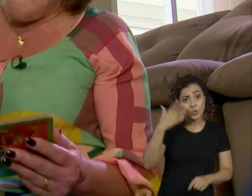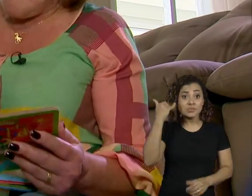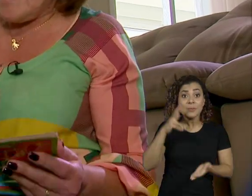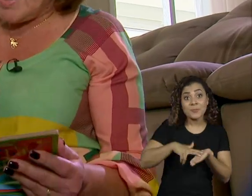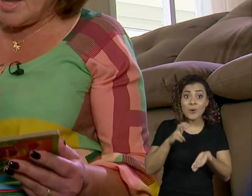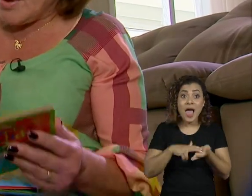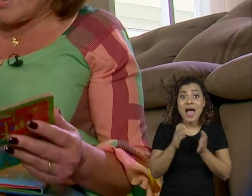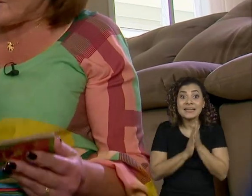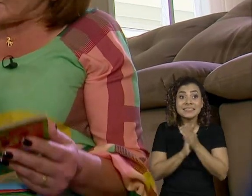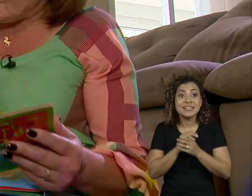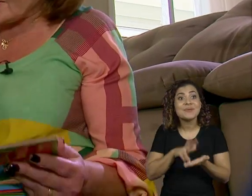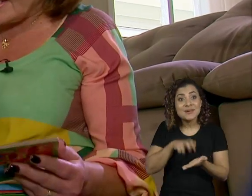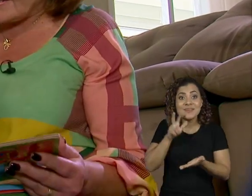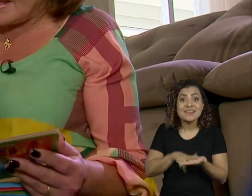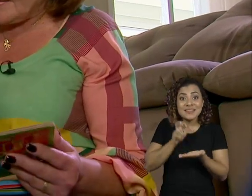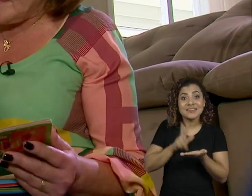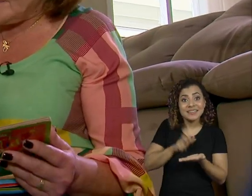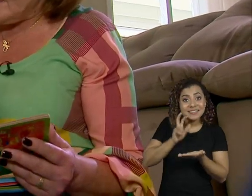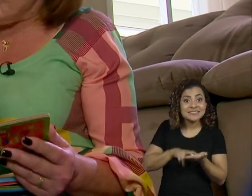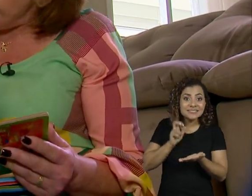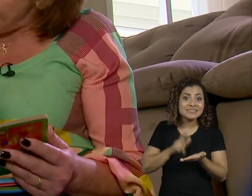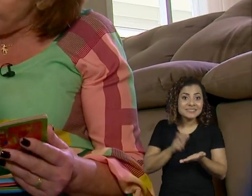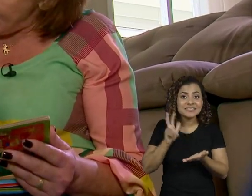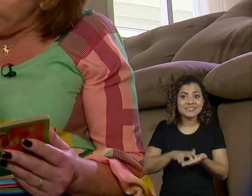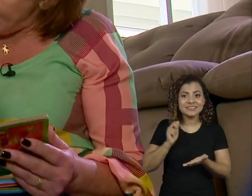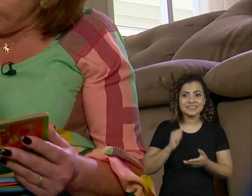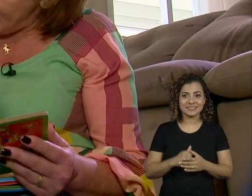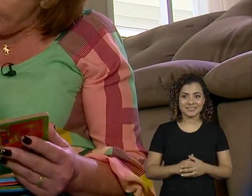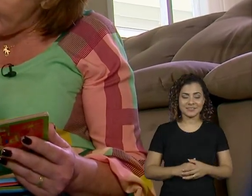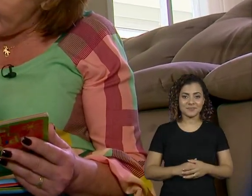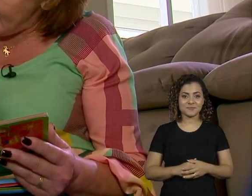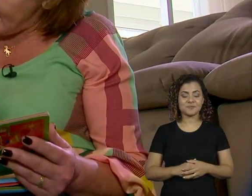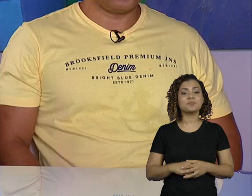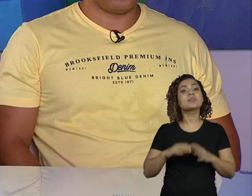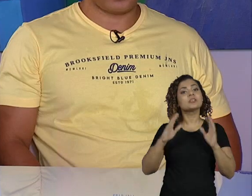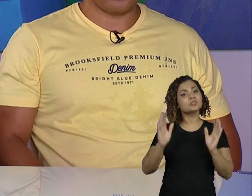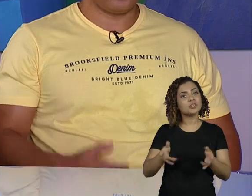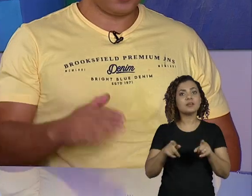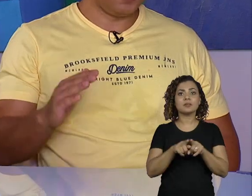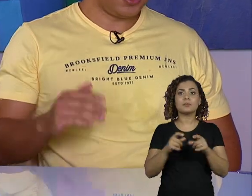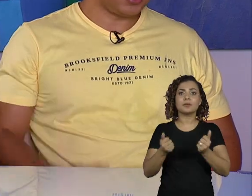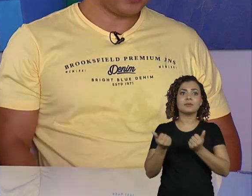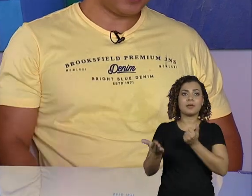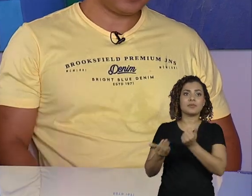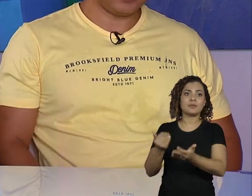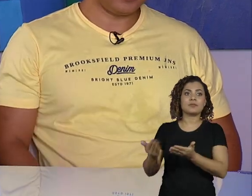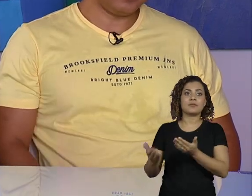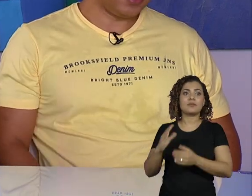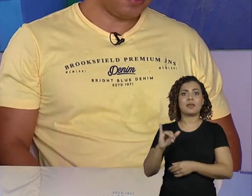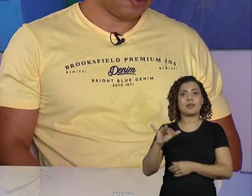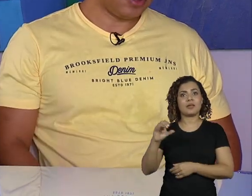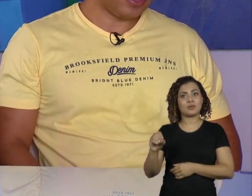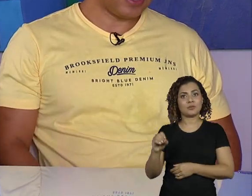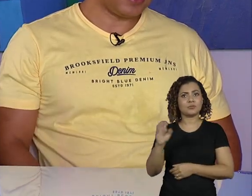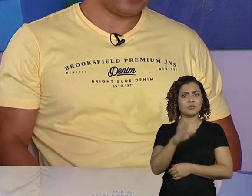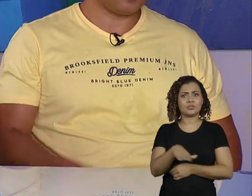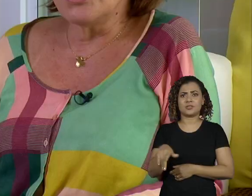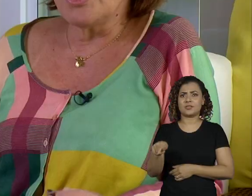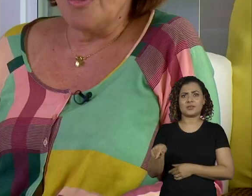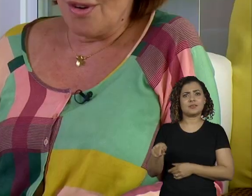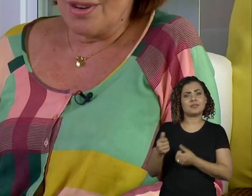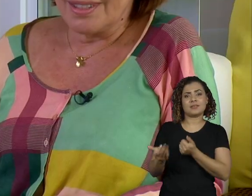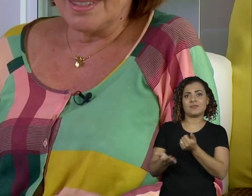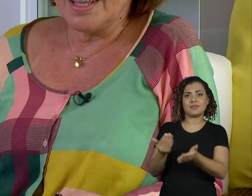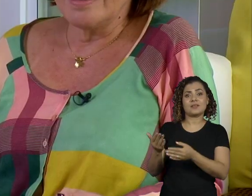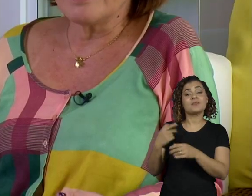e correr pela fazenda. A já tinha esse ideal de dar a leitura para o Caio desde criança, desde quando ele nascesse.